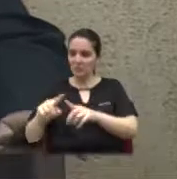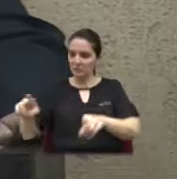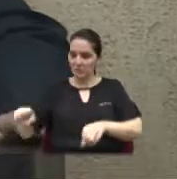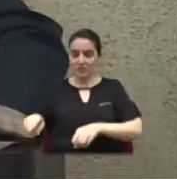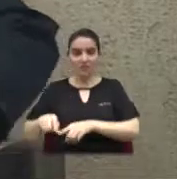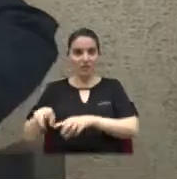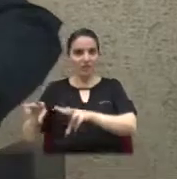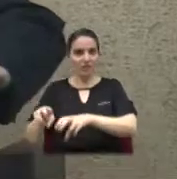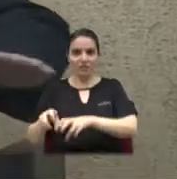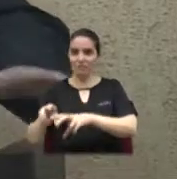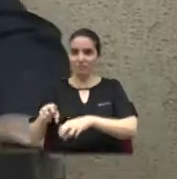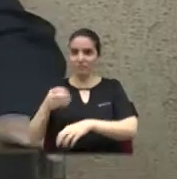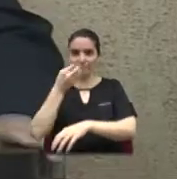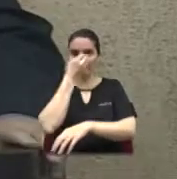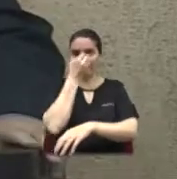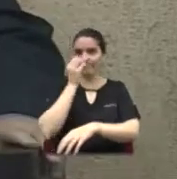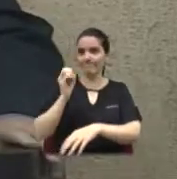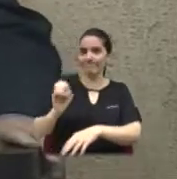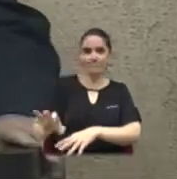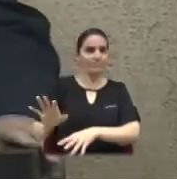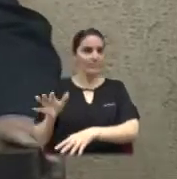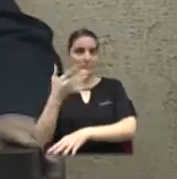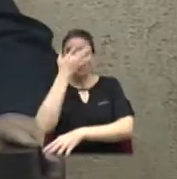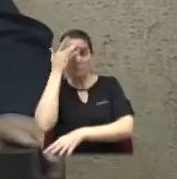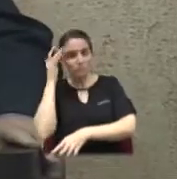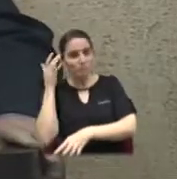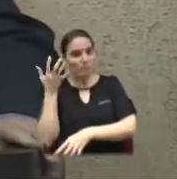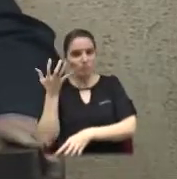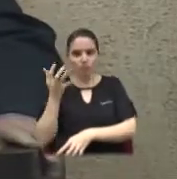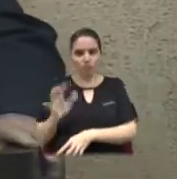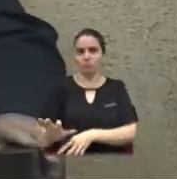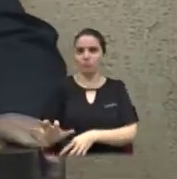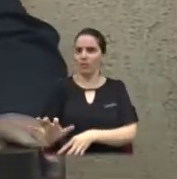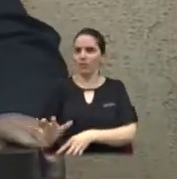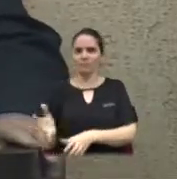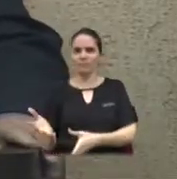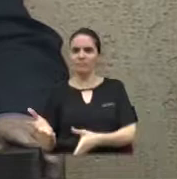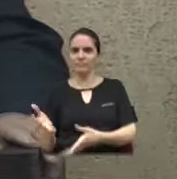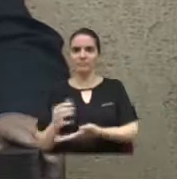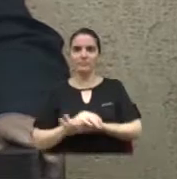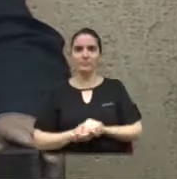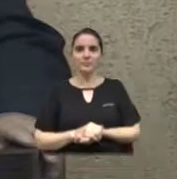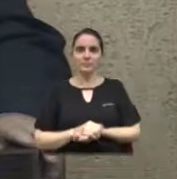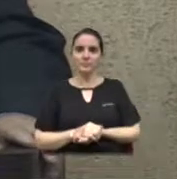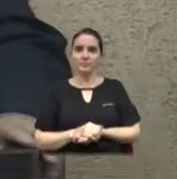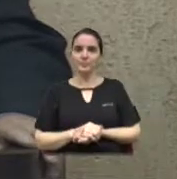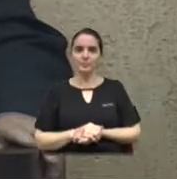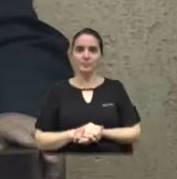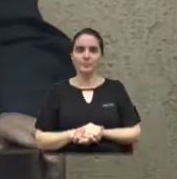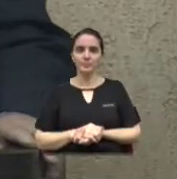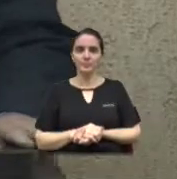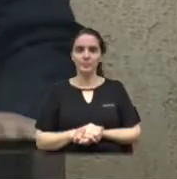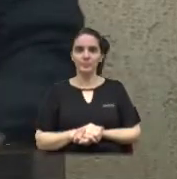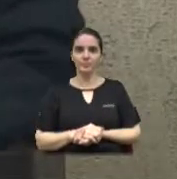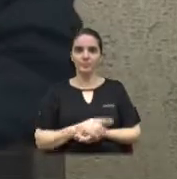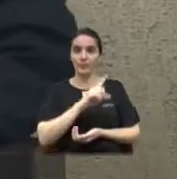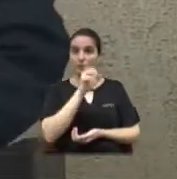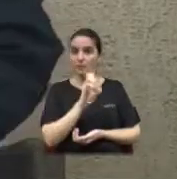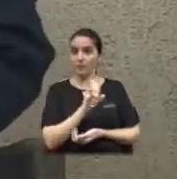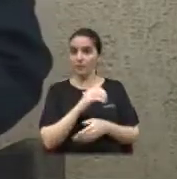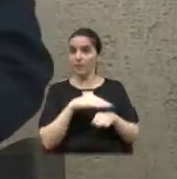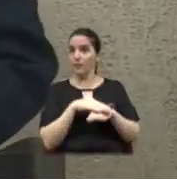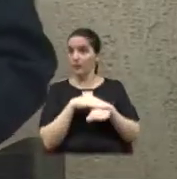simplesmente vazias, porque ninguém consegue mais lá no bairro do Jaguari. E a gente foi conversar